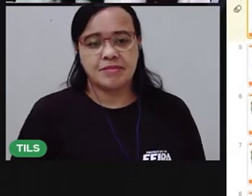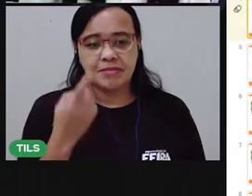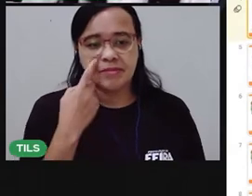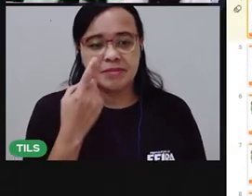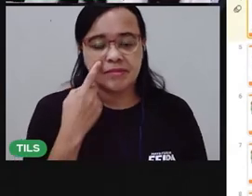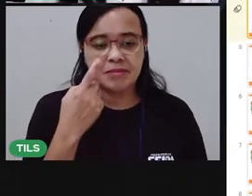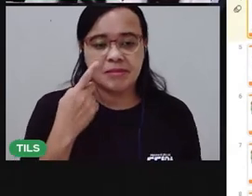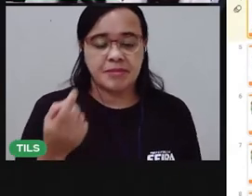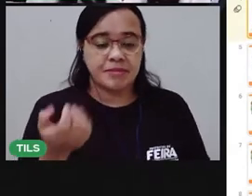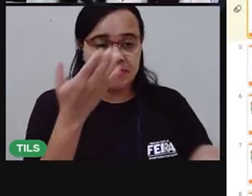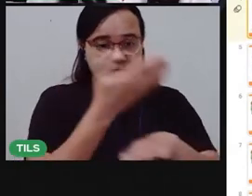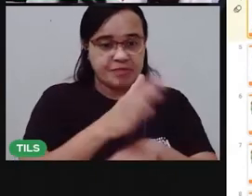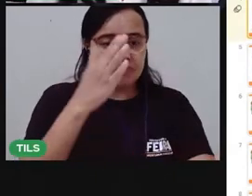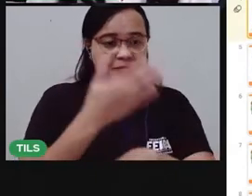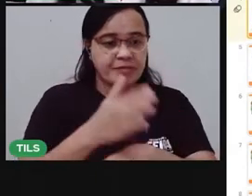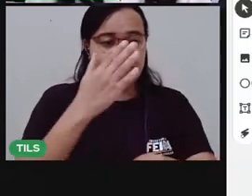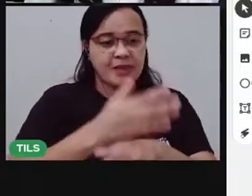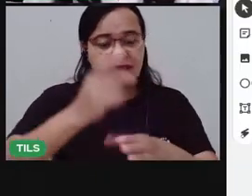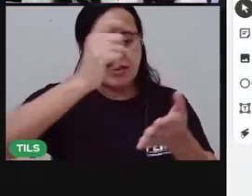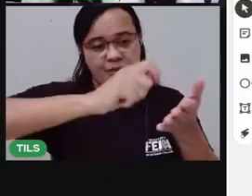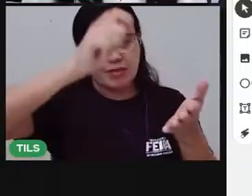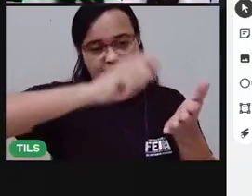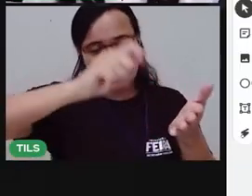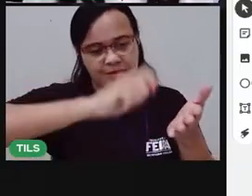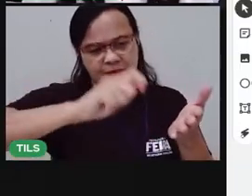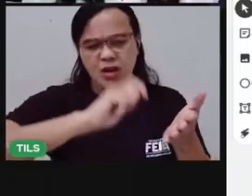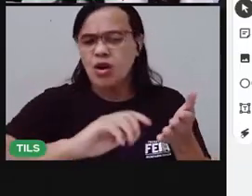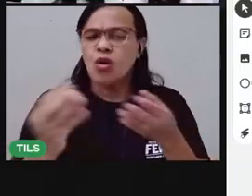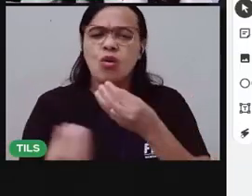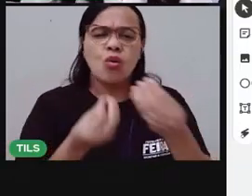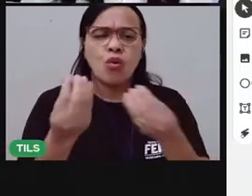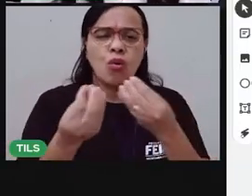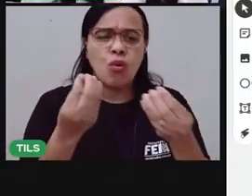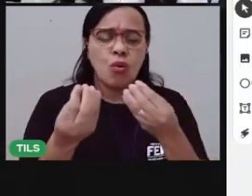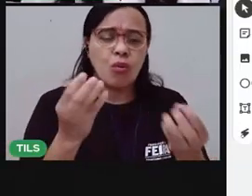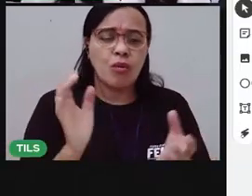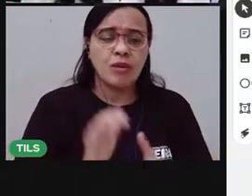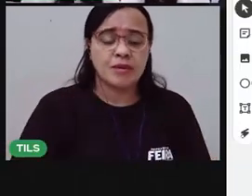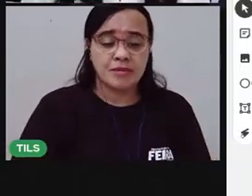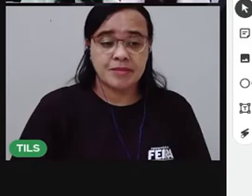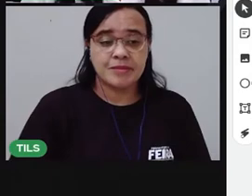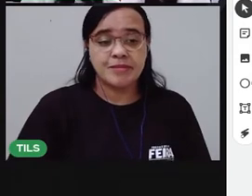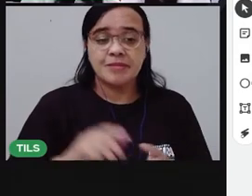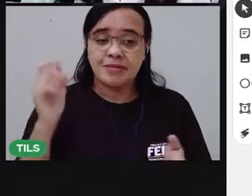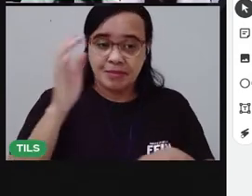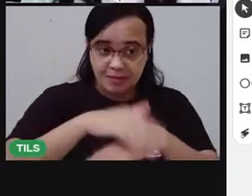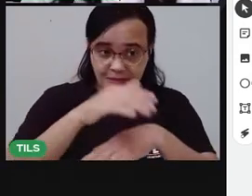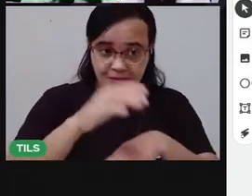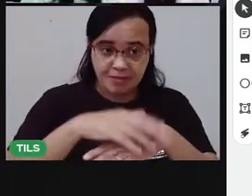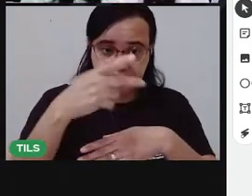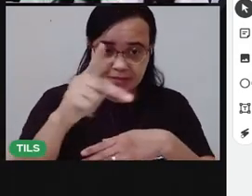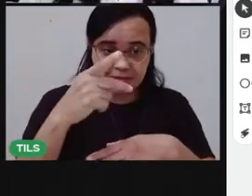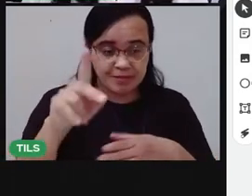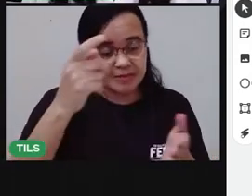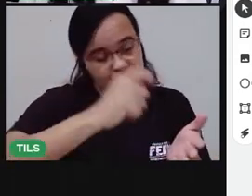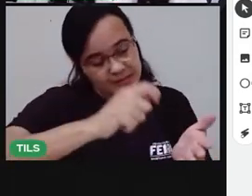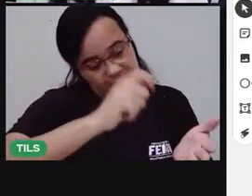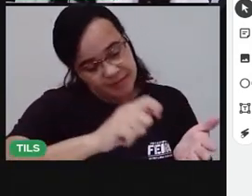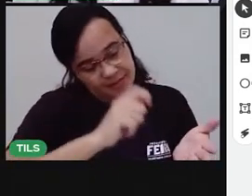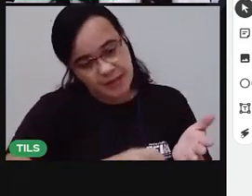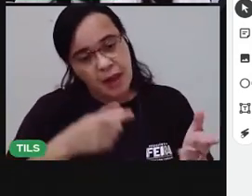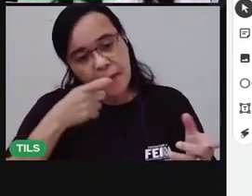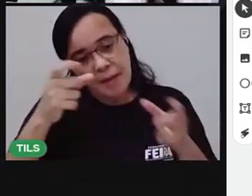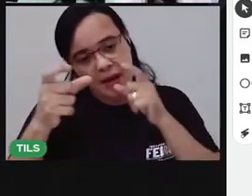treinar a escrita, vamos ver como a gente escreve algumas daquelas palavras.